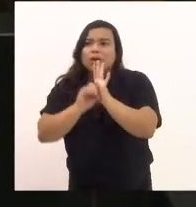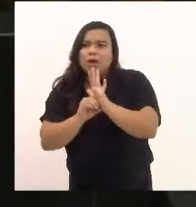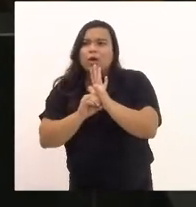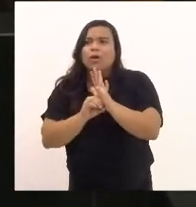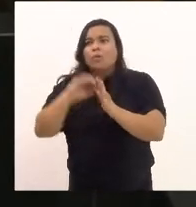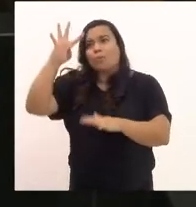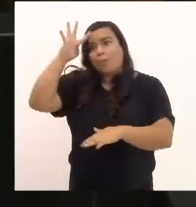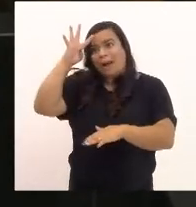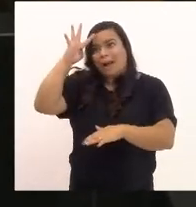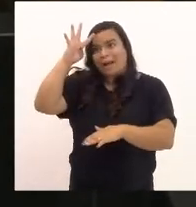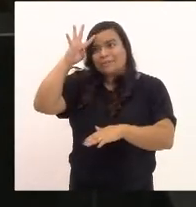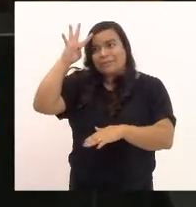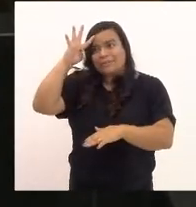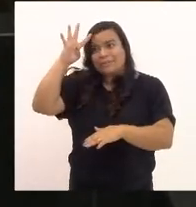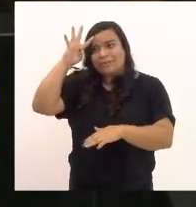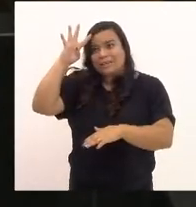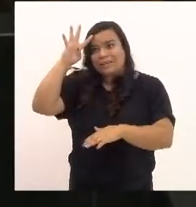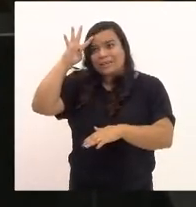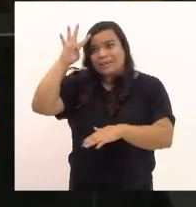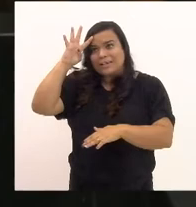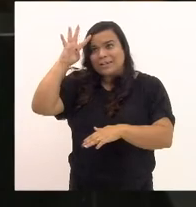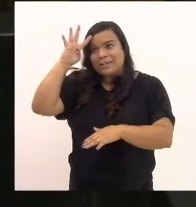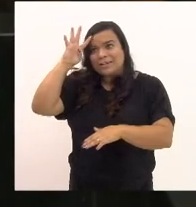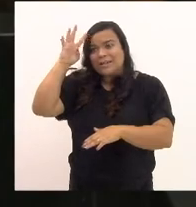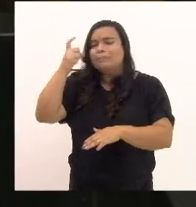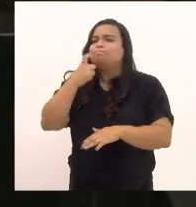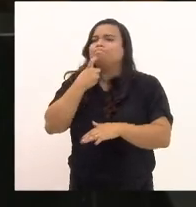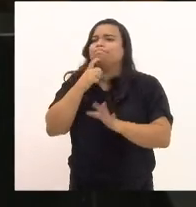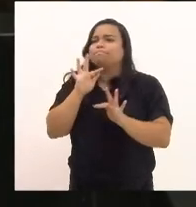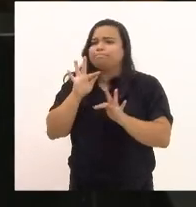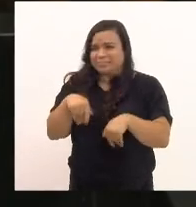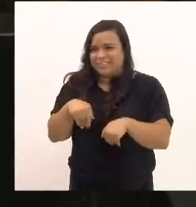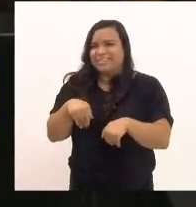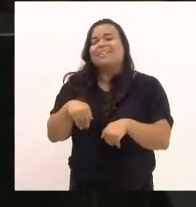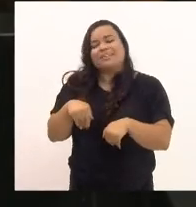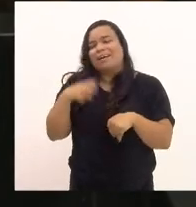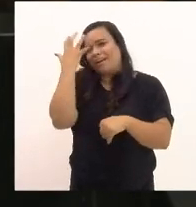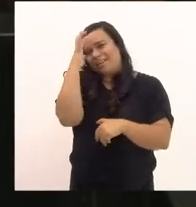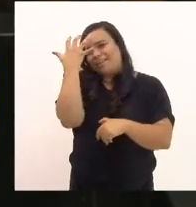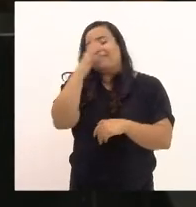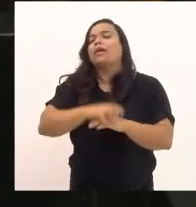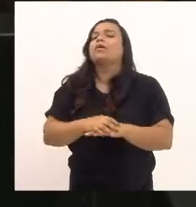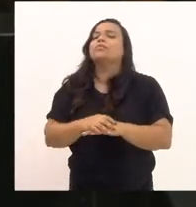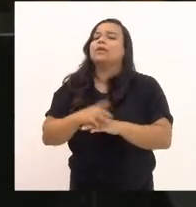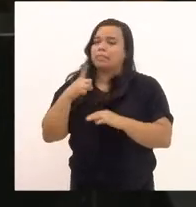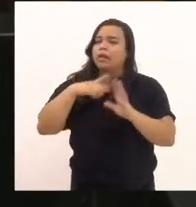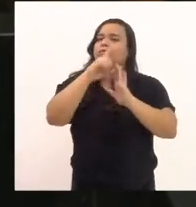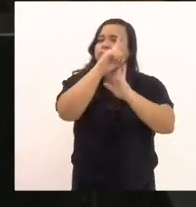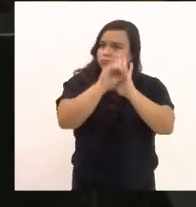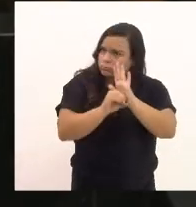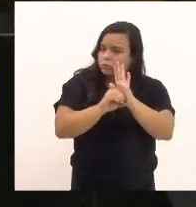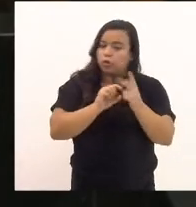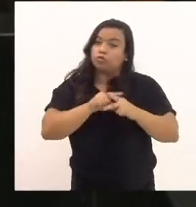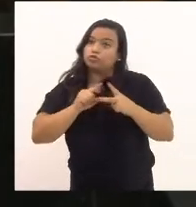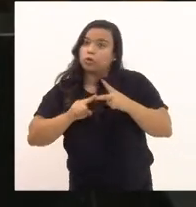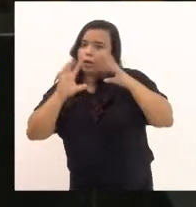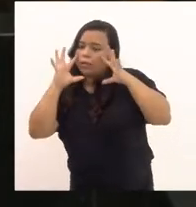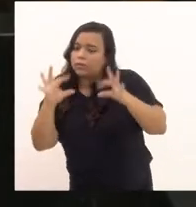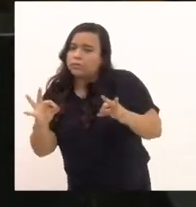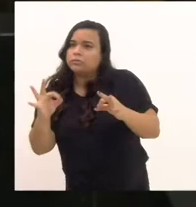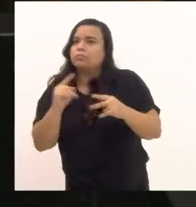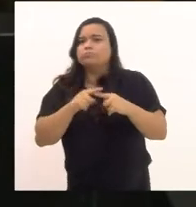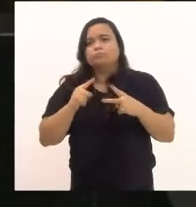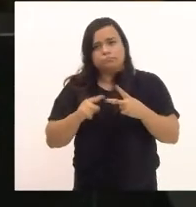-feira de cinza tem Diário Oficial. Então, por via de consequência, estaremos atentos nos dois para verificar